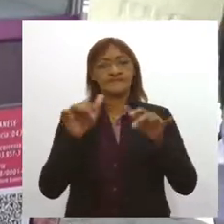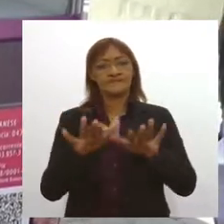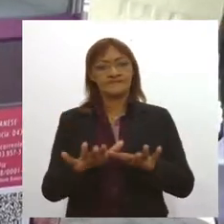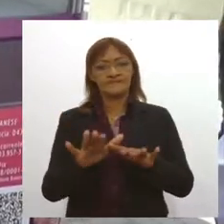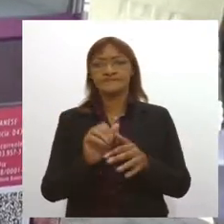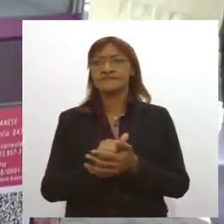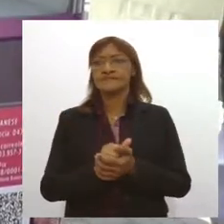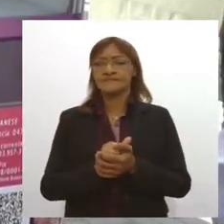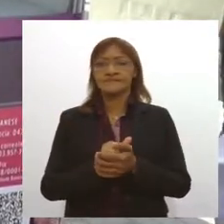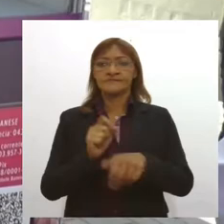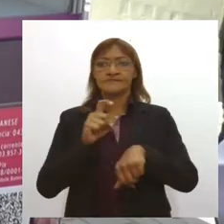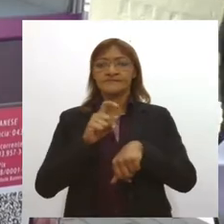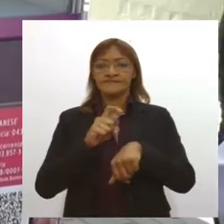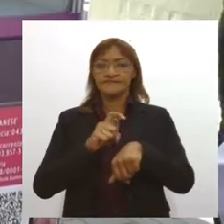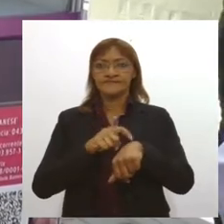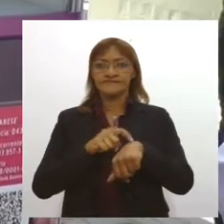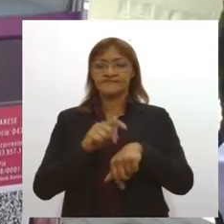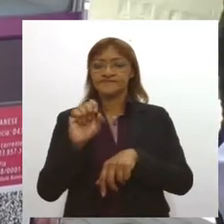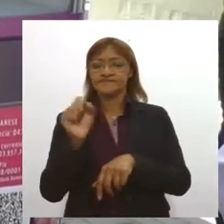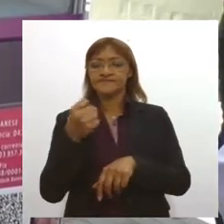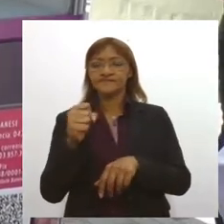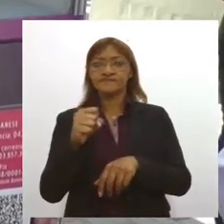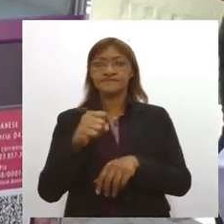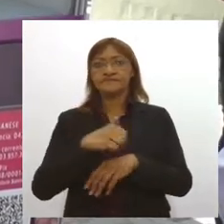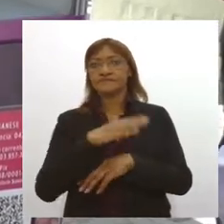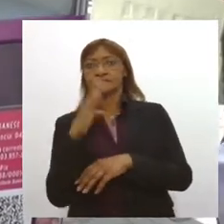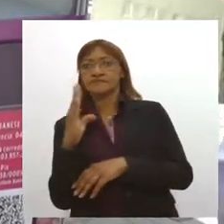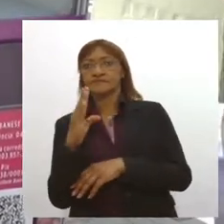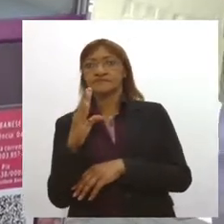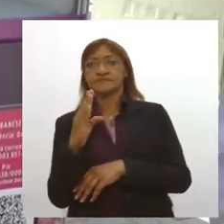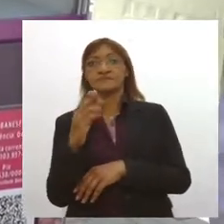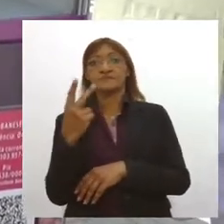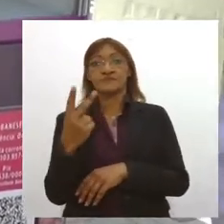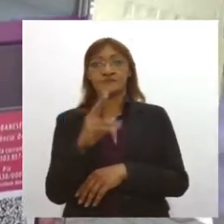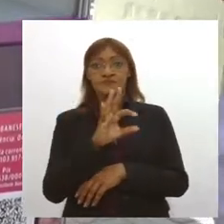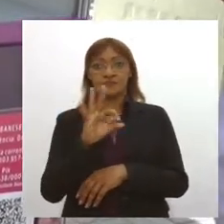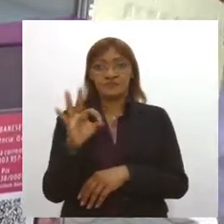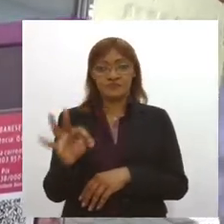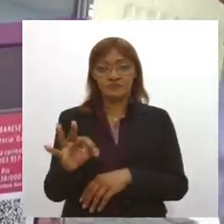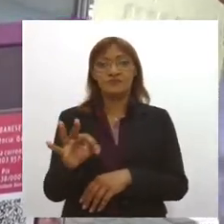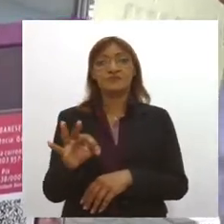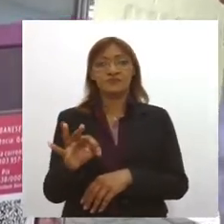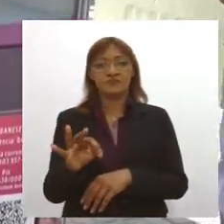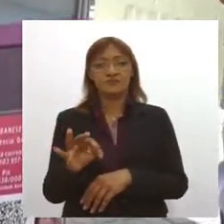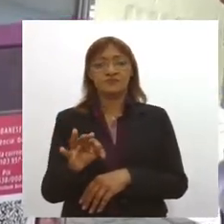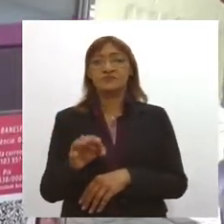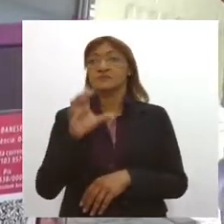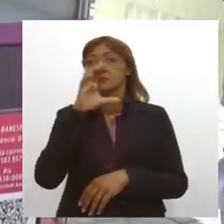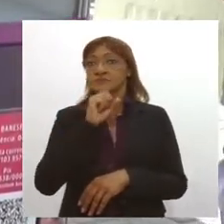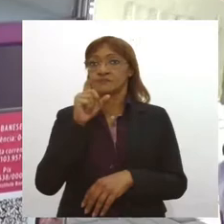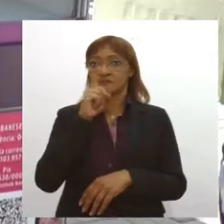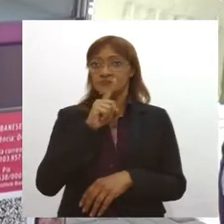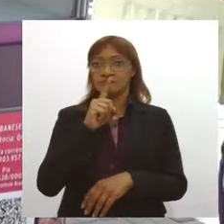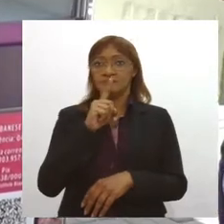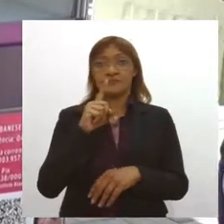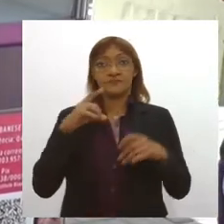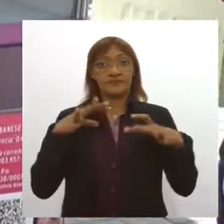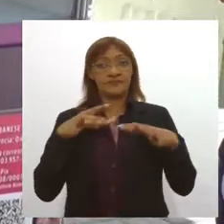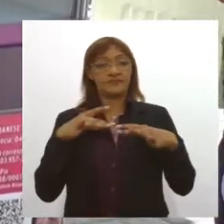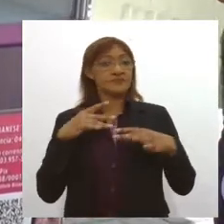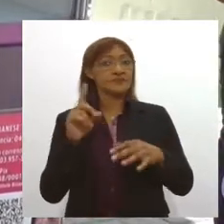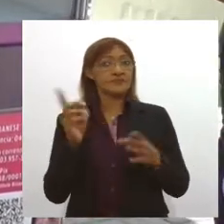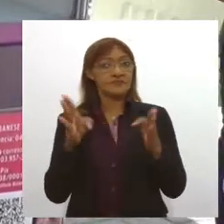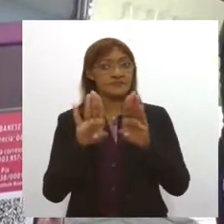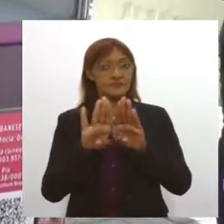funcionando esses das 8 às 14, todos os dias, exceto sábado, domingo e feriados. E